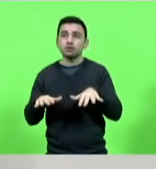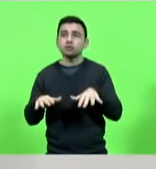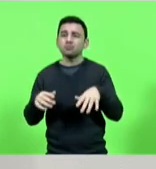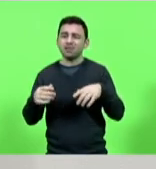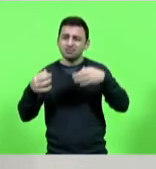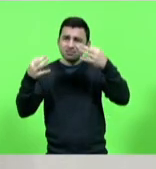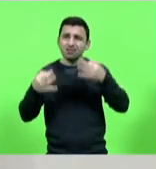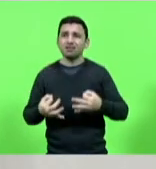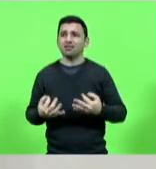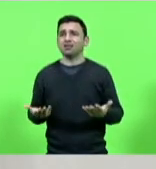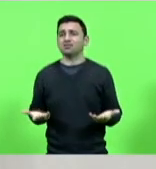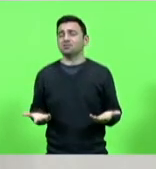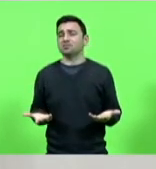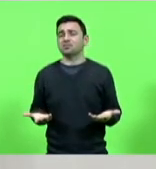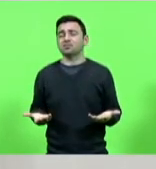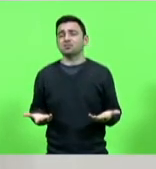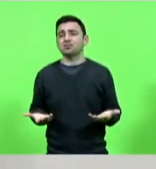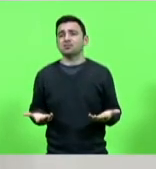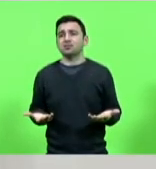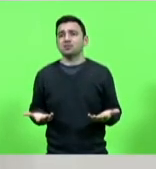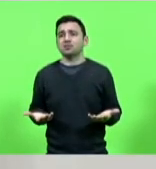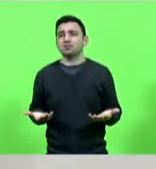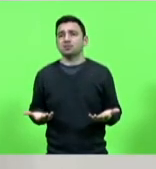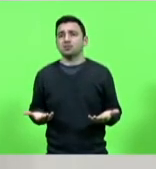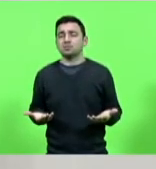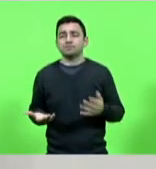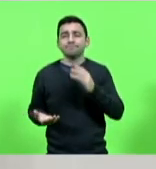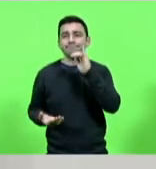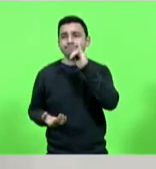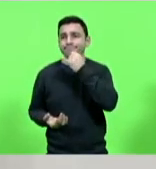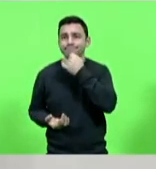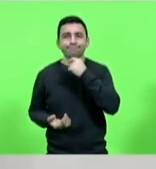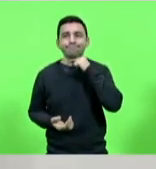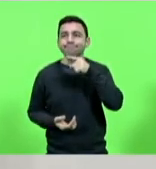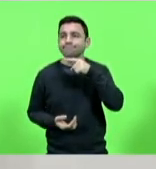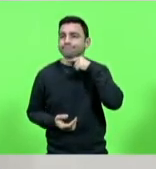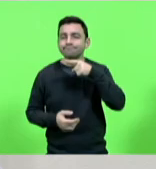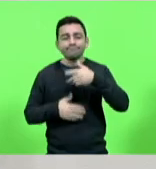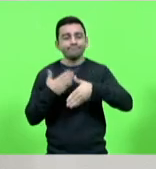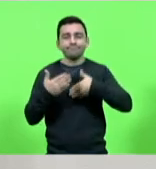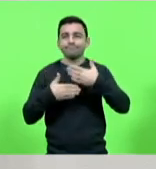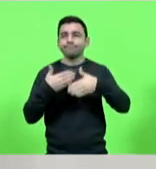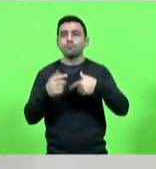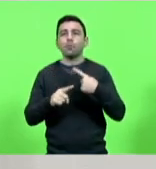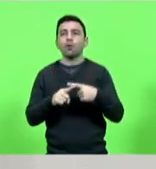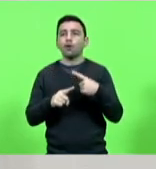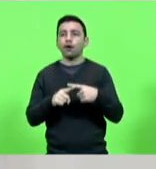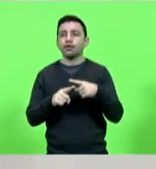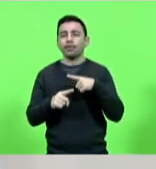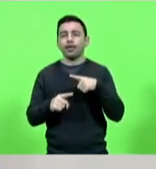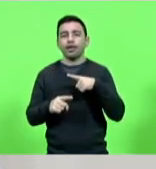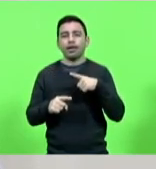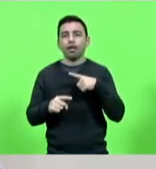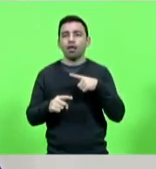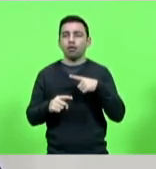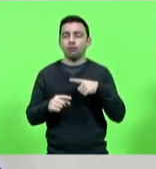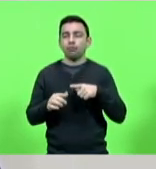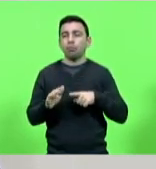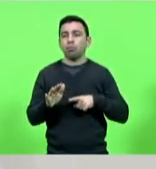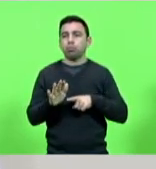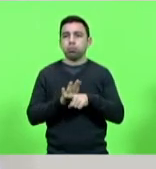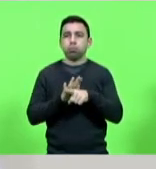mas infelizmente também não foi em frente porque houve contestação e